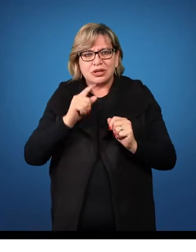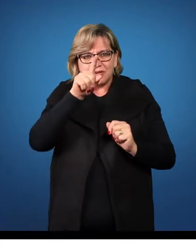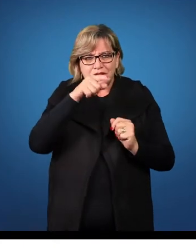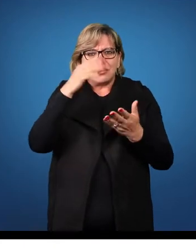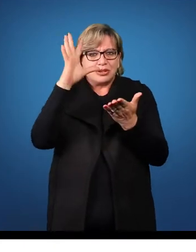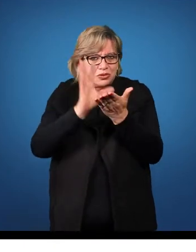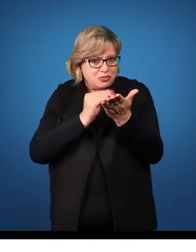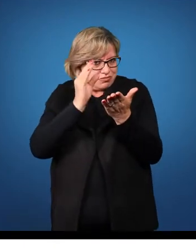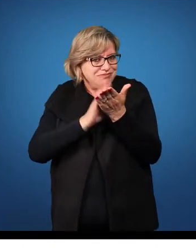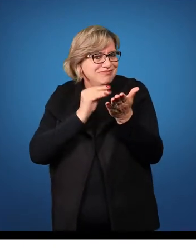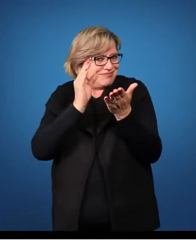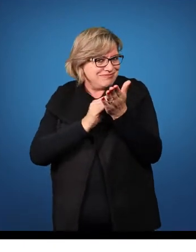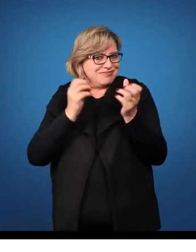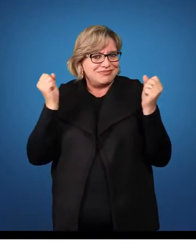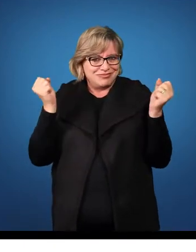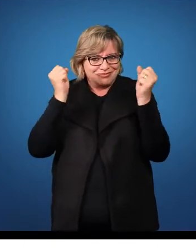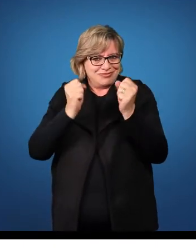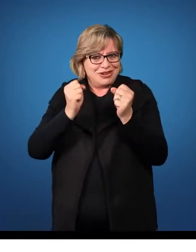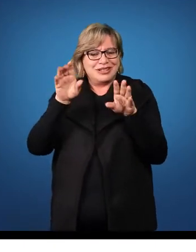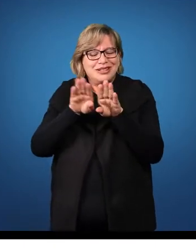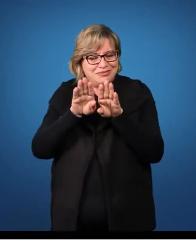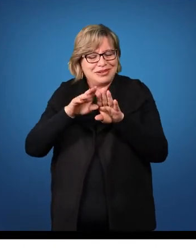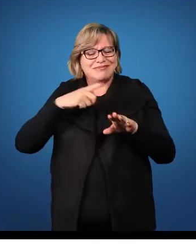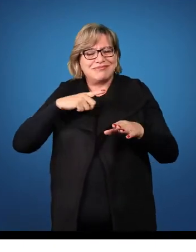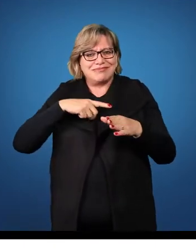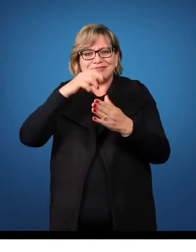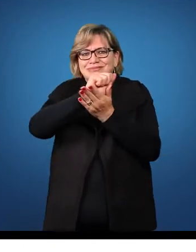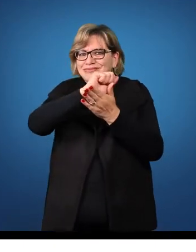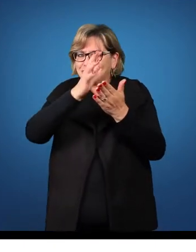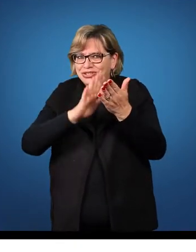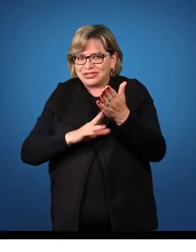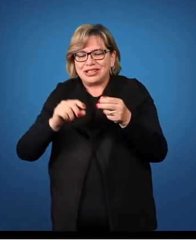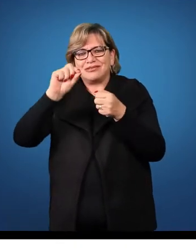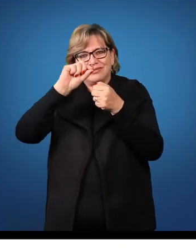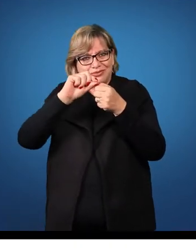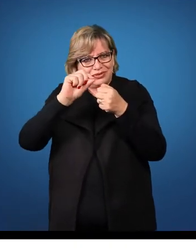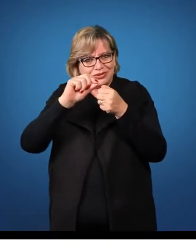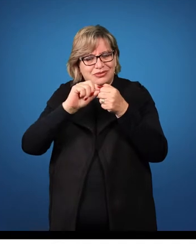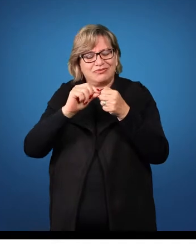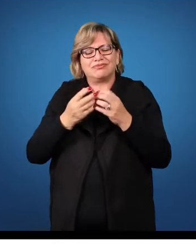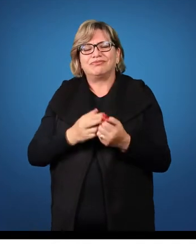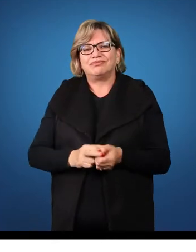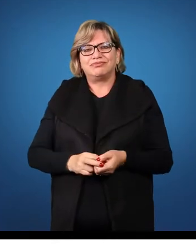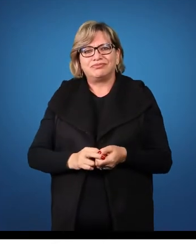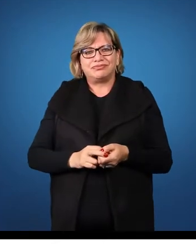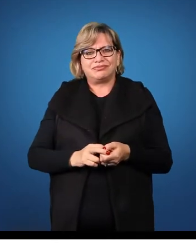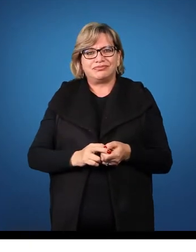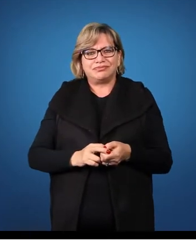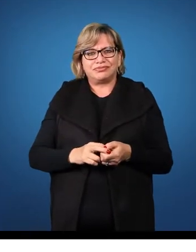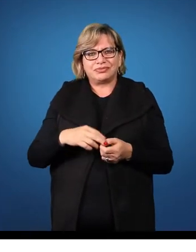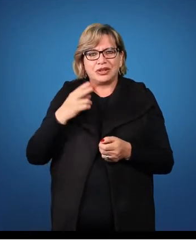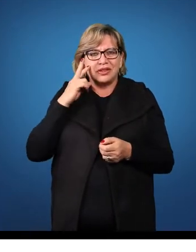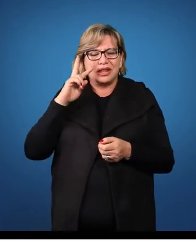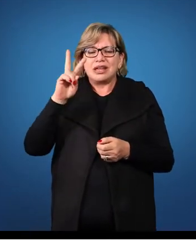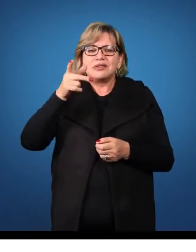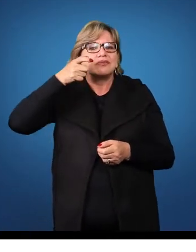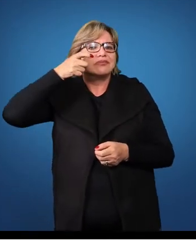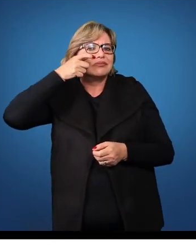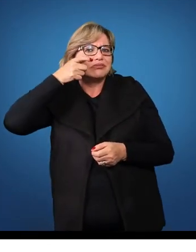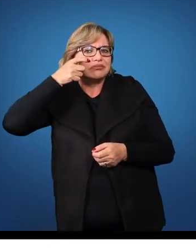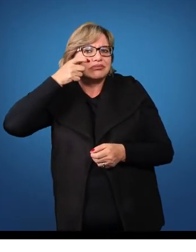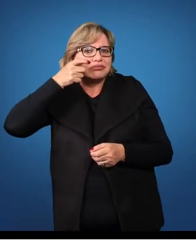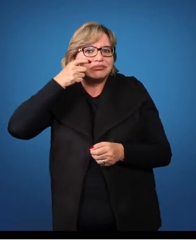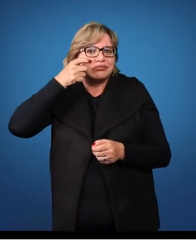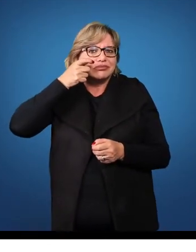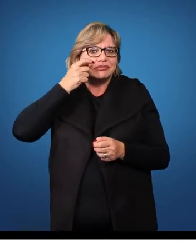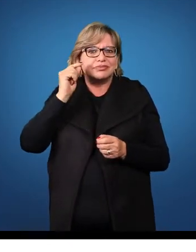como exercícios para conjugar e ver em todos os tempos e pessoas. Muito bem, observem que de